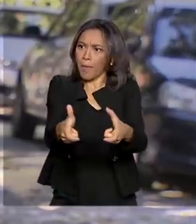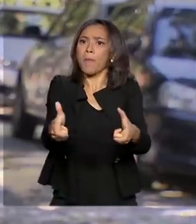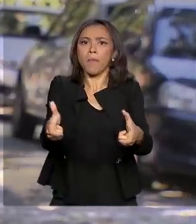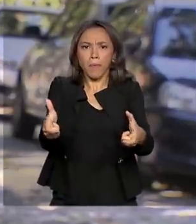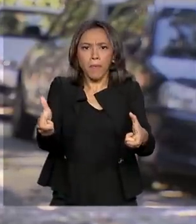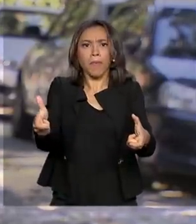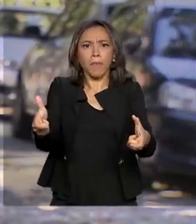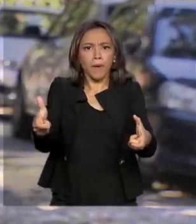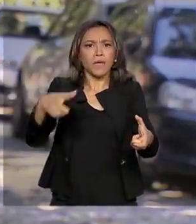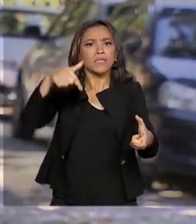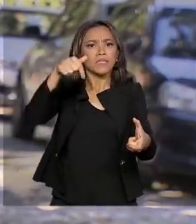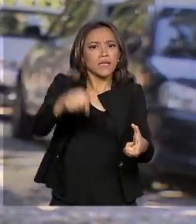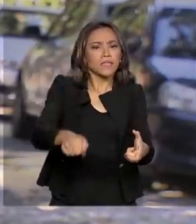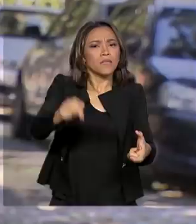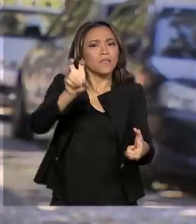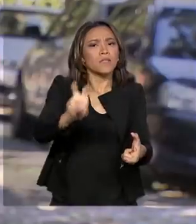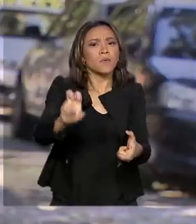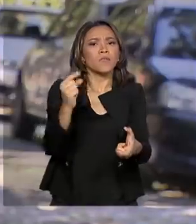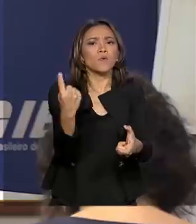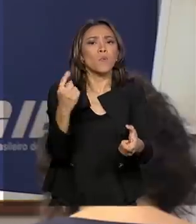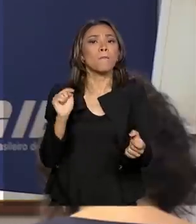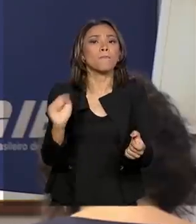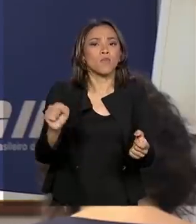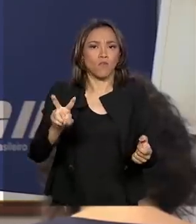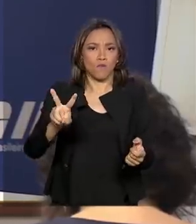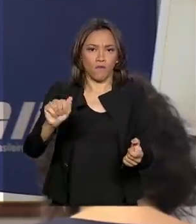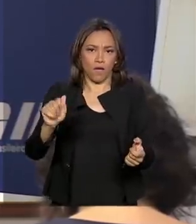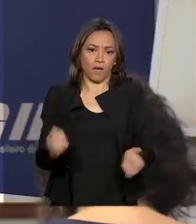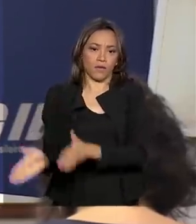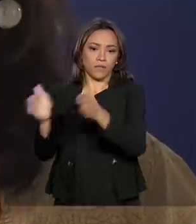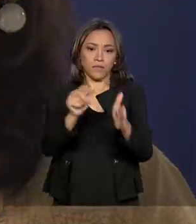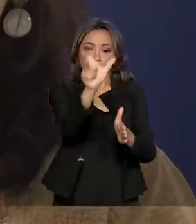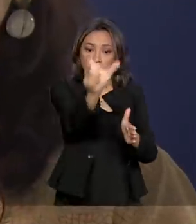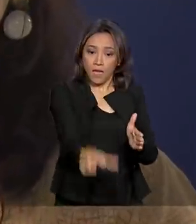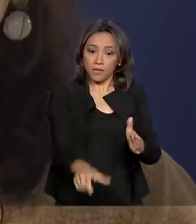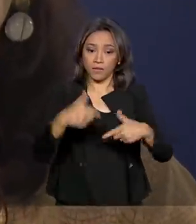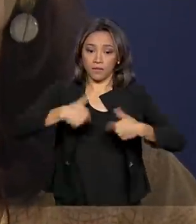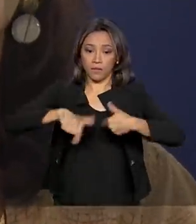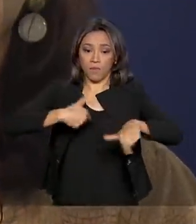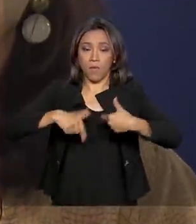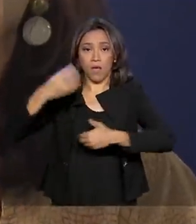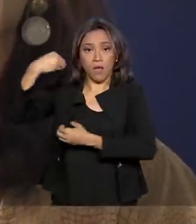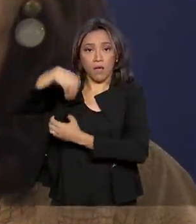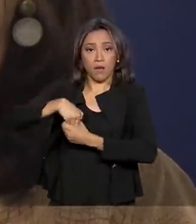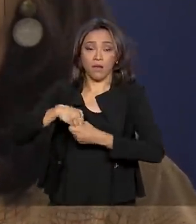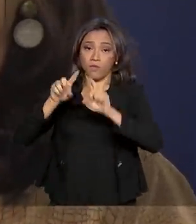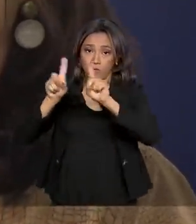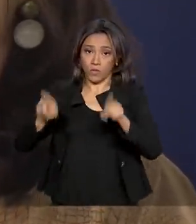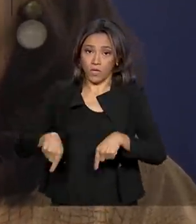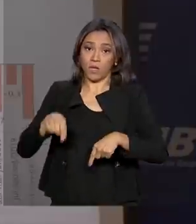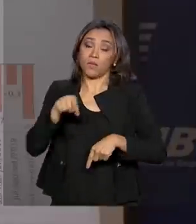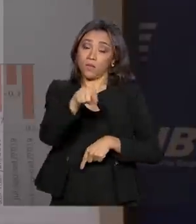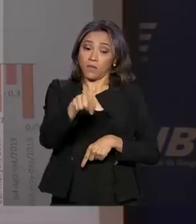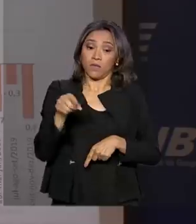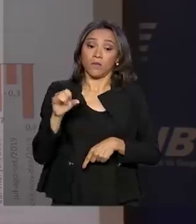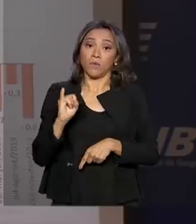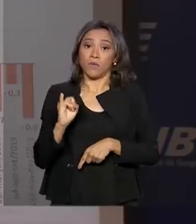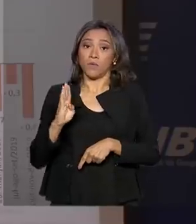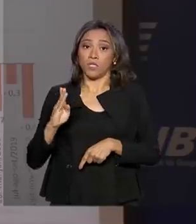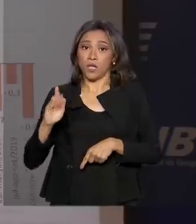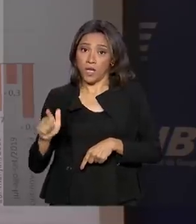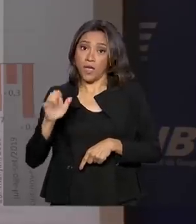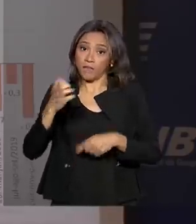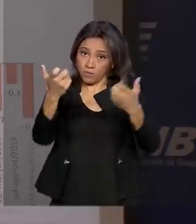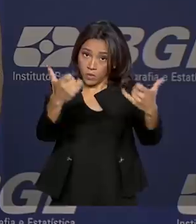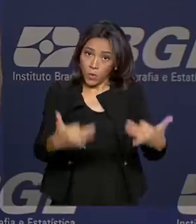em 751 mil vagas. A analista do IBGE, Adriana Beringuí, diz que uma das características dessa melhora